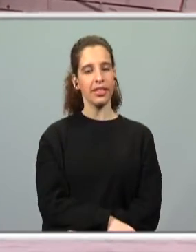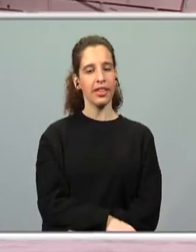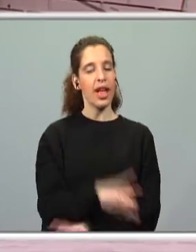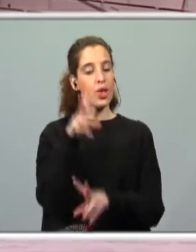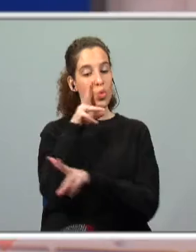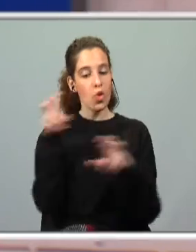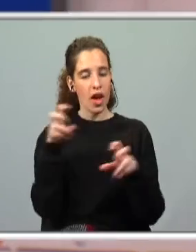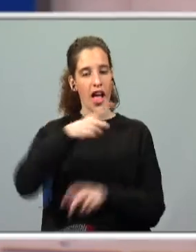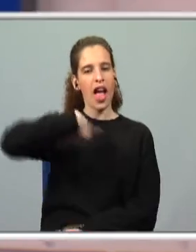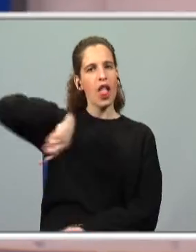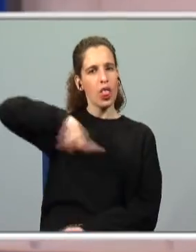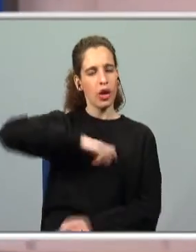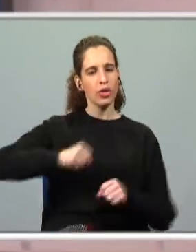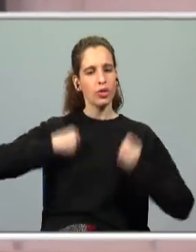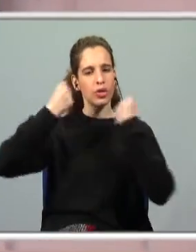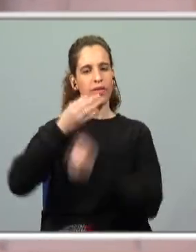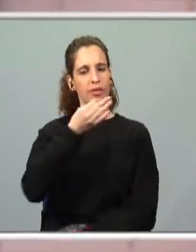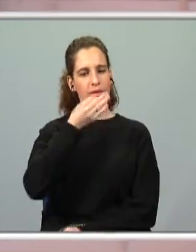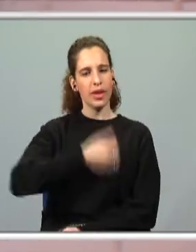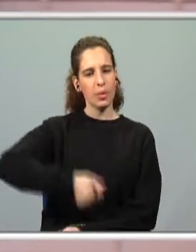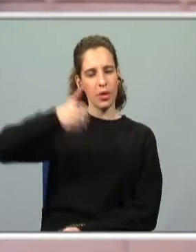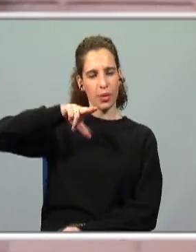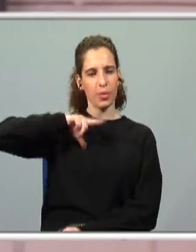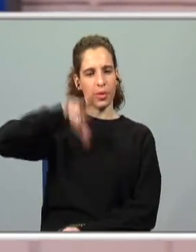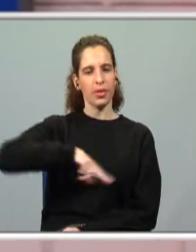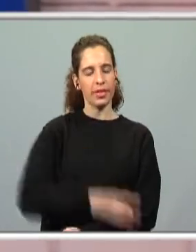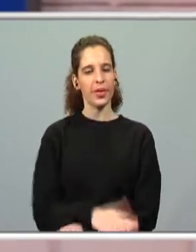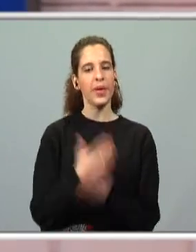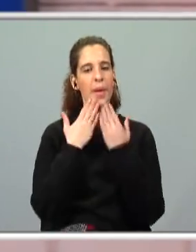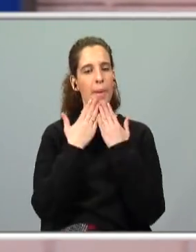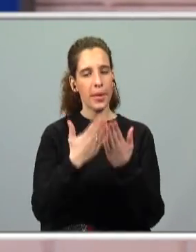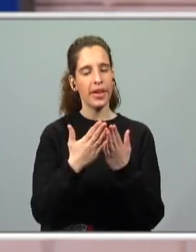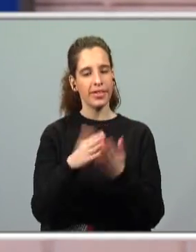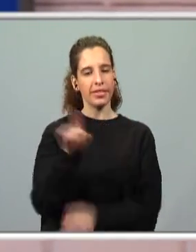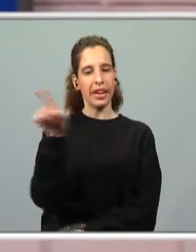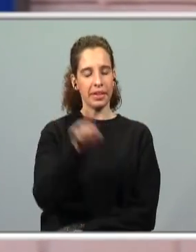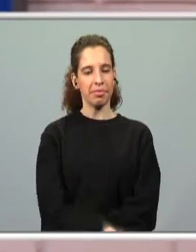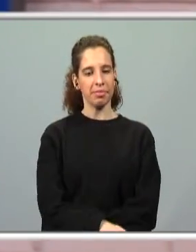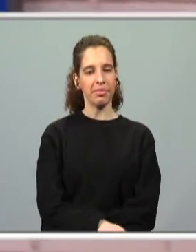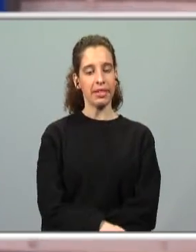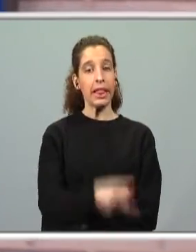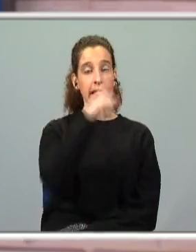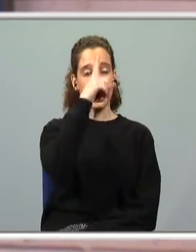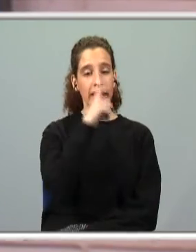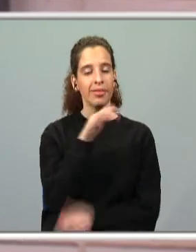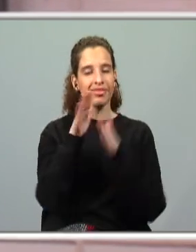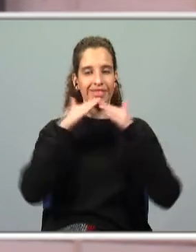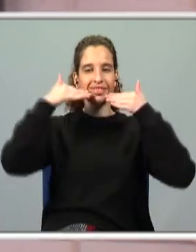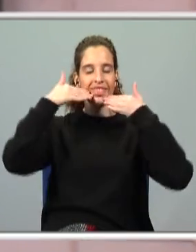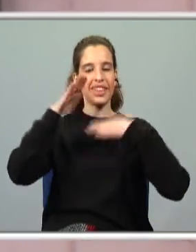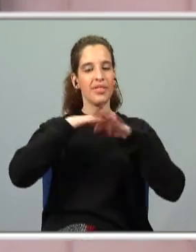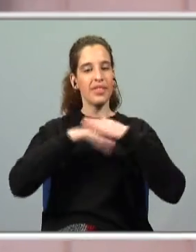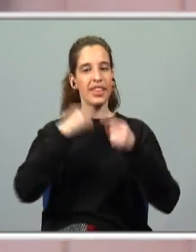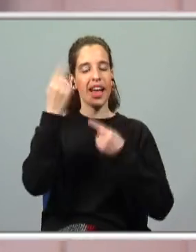a descobrir que nós conseguimos falar em bom português. Obrigado por terem estado desse lado. Não se esqueçam de sorrir e fazer